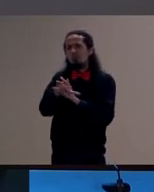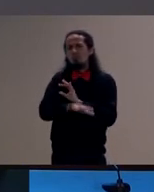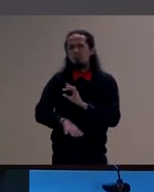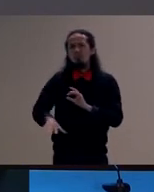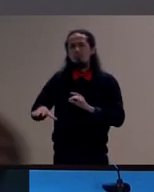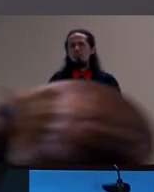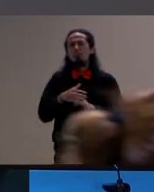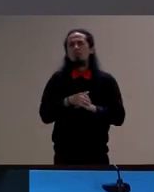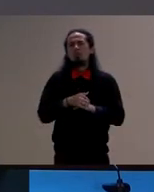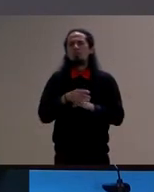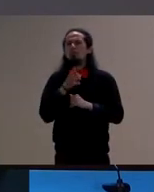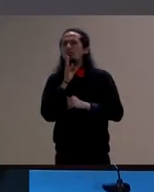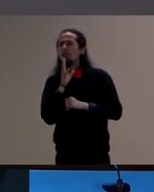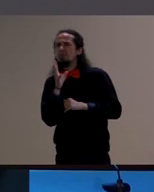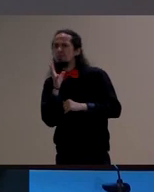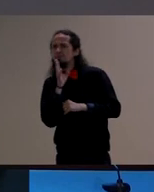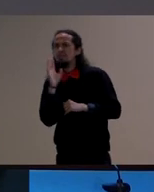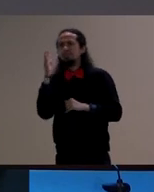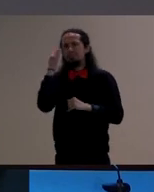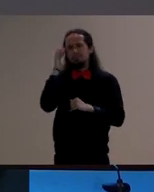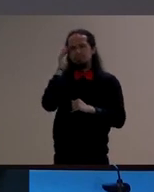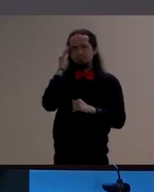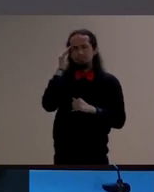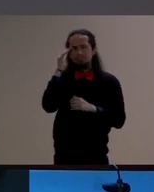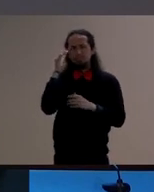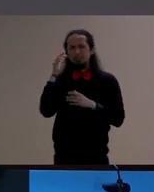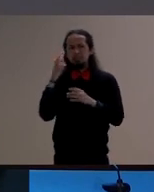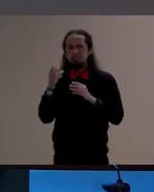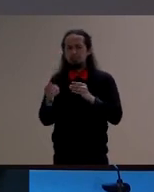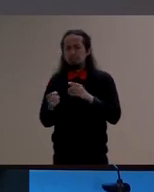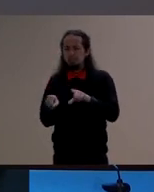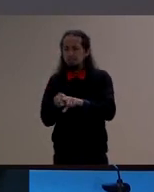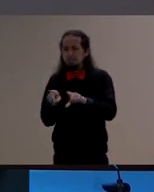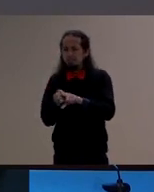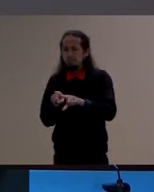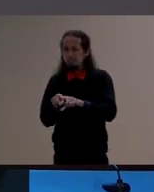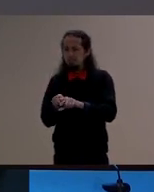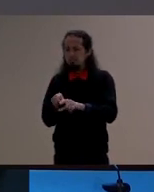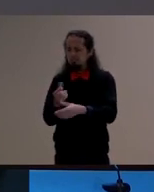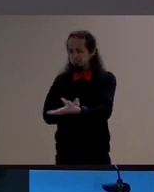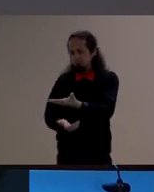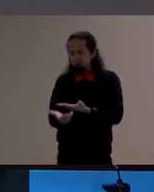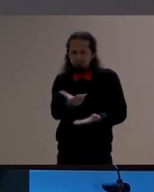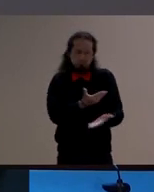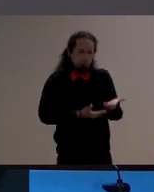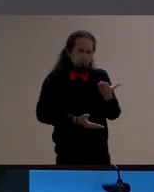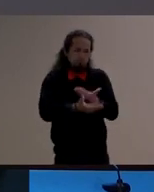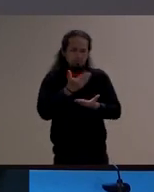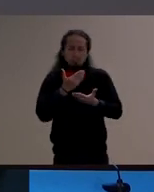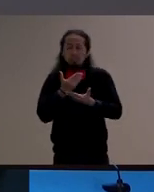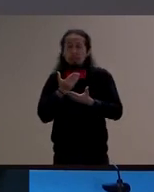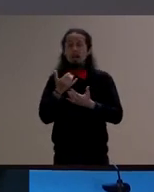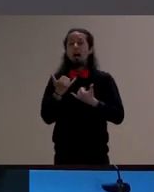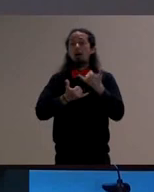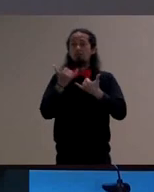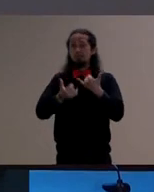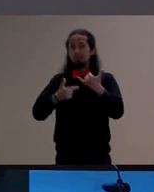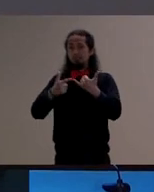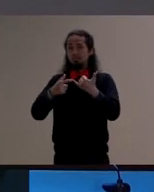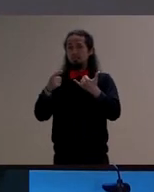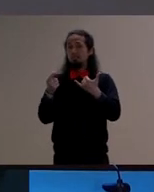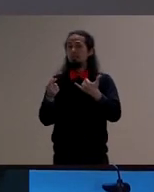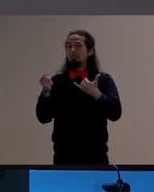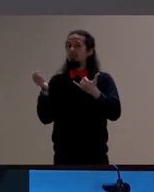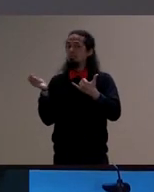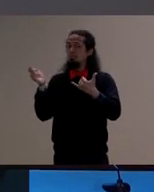conhecer compreender agir sobre ele ou seja a brincadeira ela vai se constituir como essa possibilidade de experiência onde